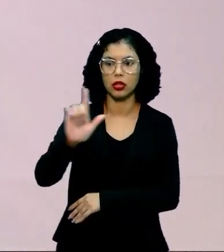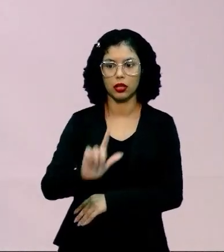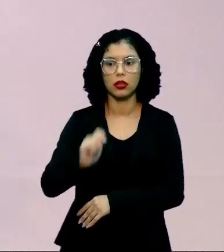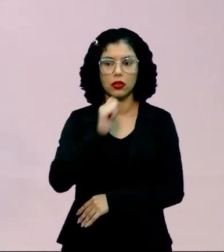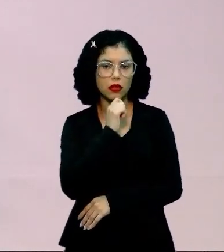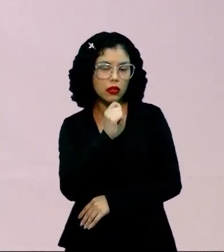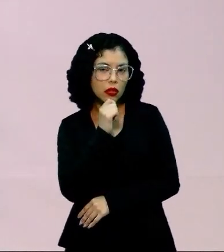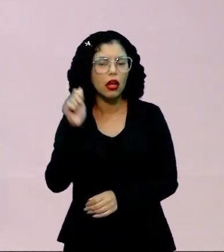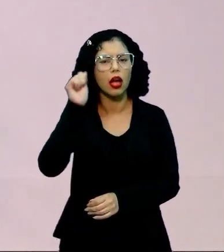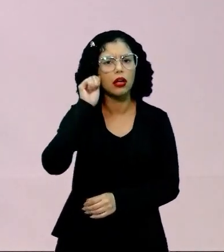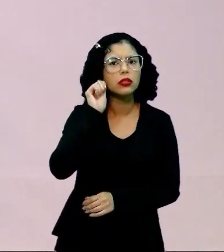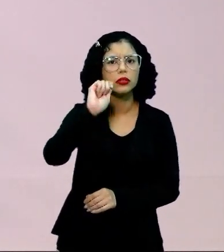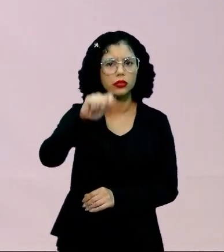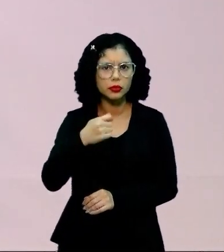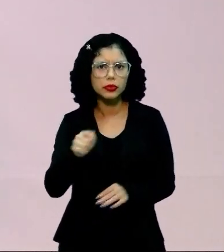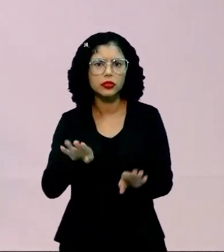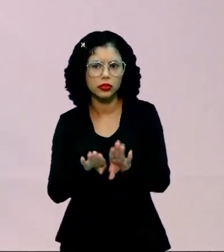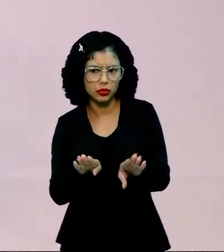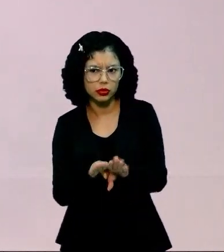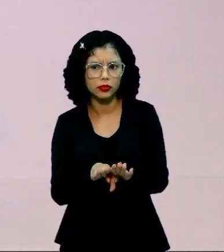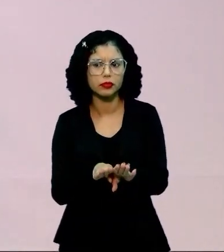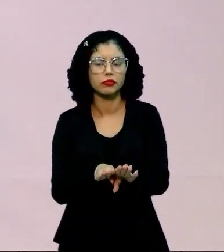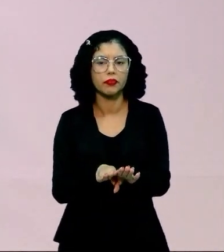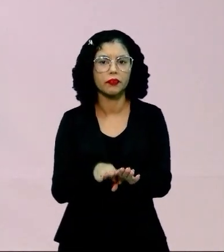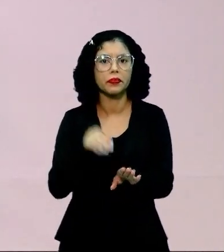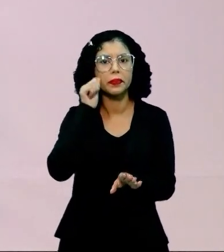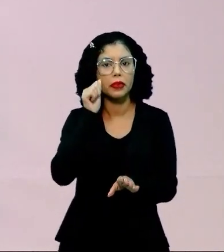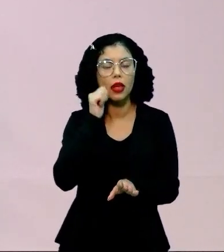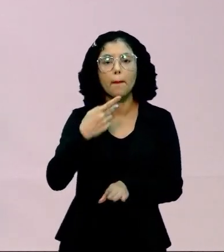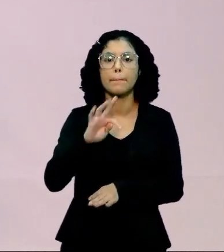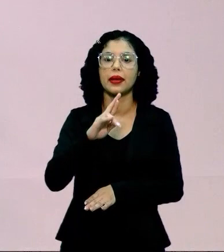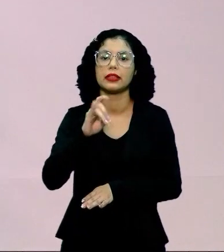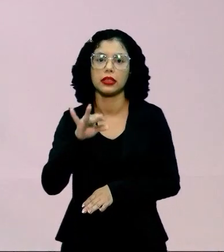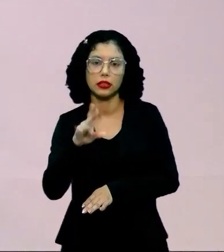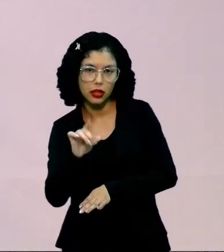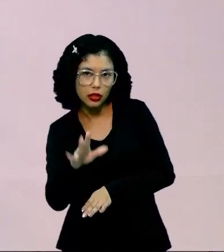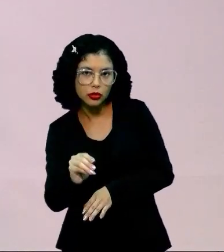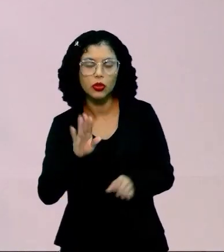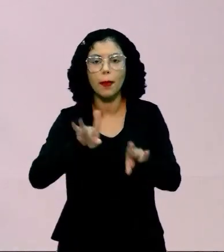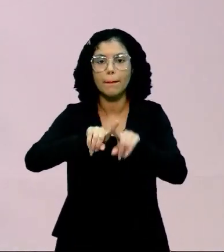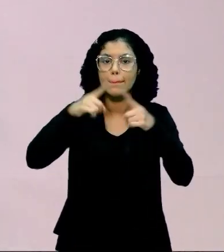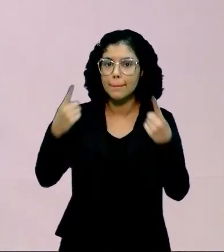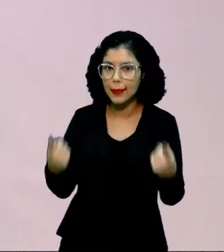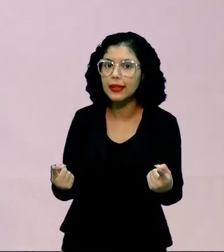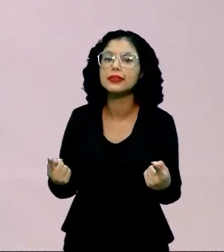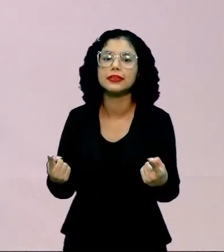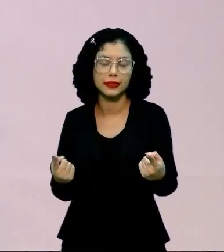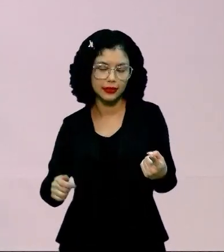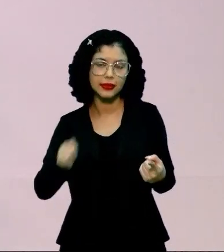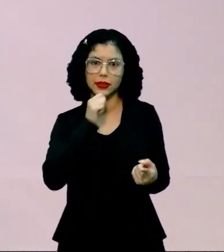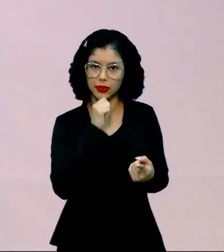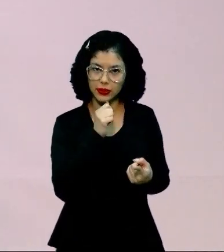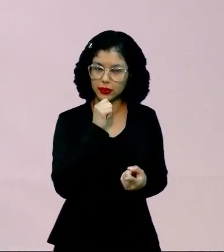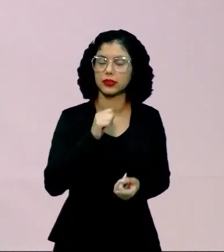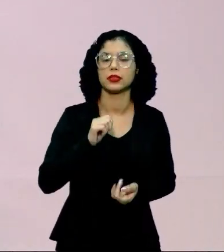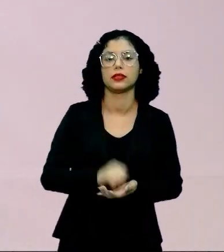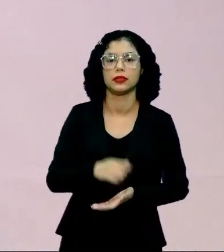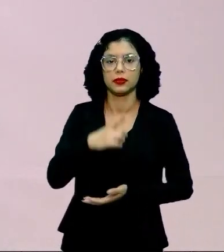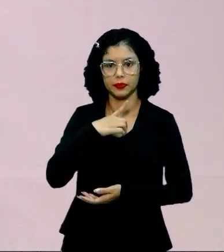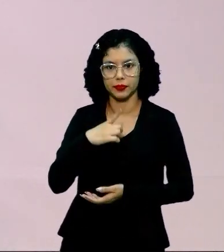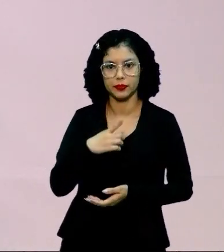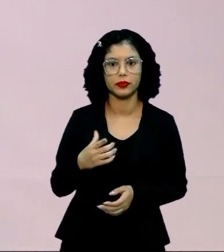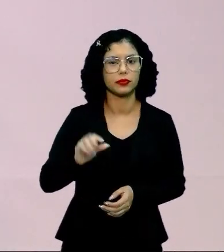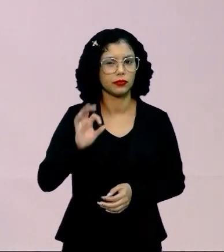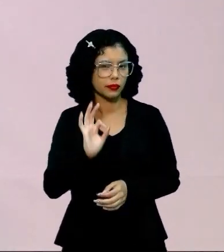não são autores simbolistas, não são autores parnasianos, porém, são autores que ainda assim